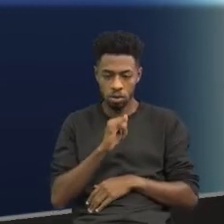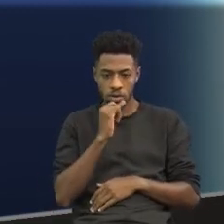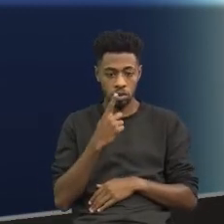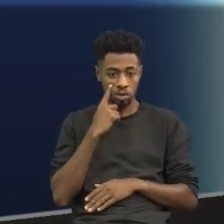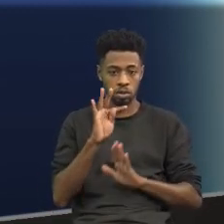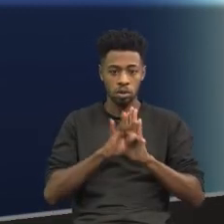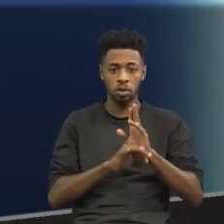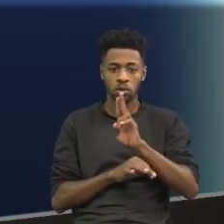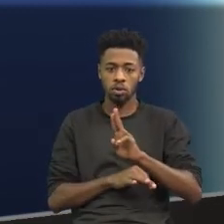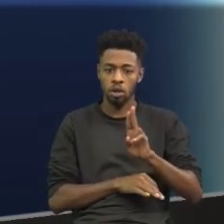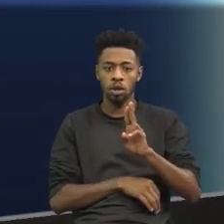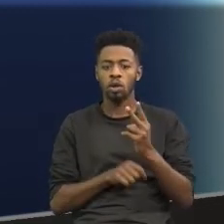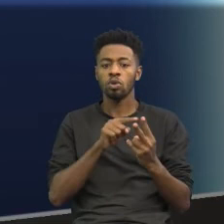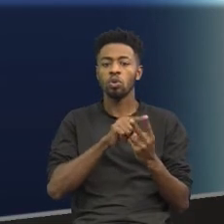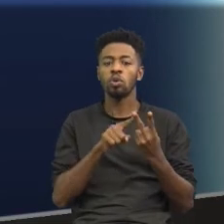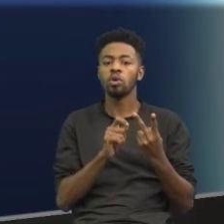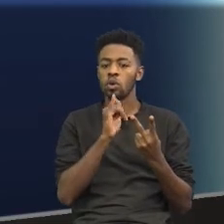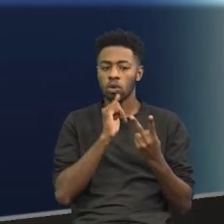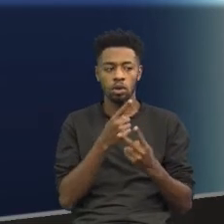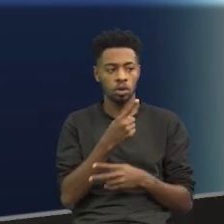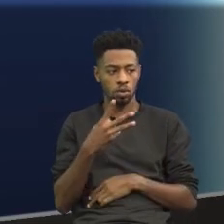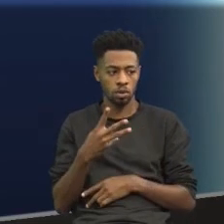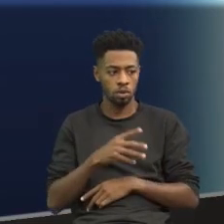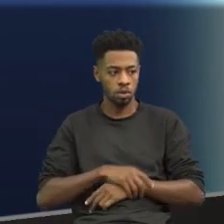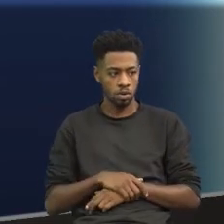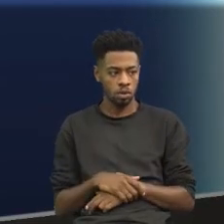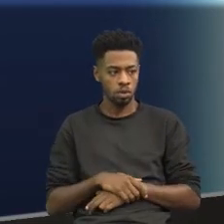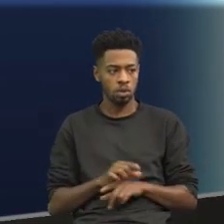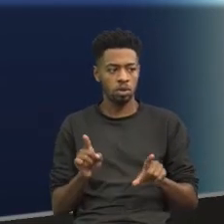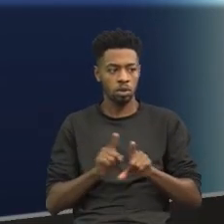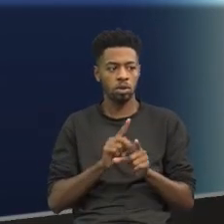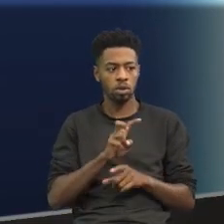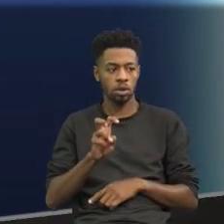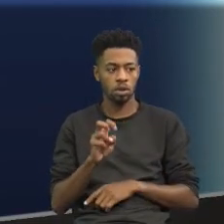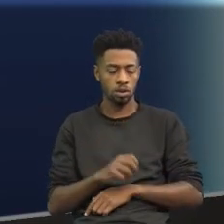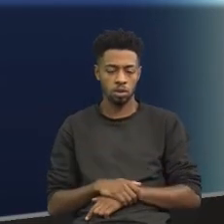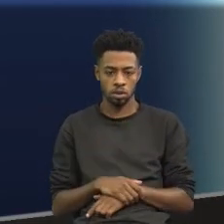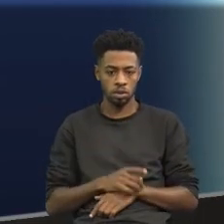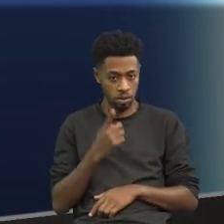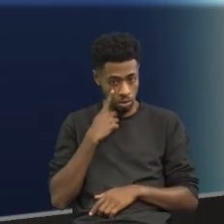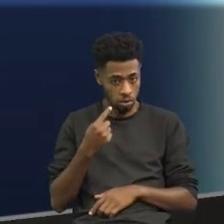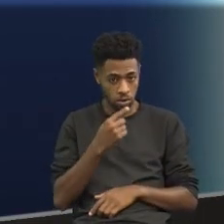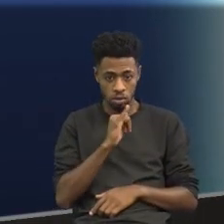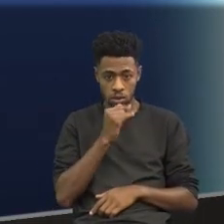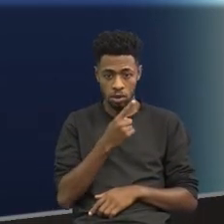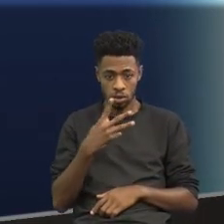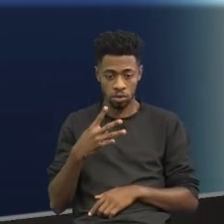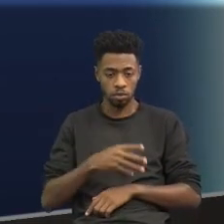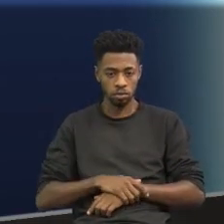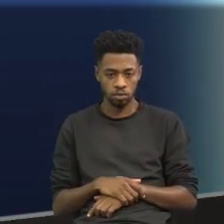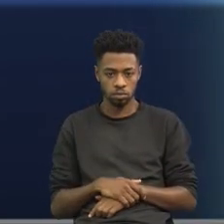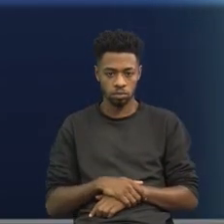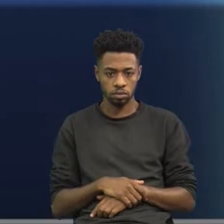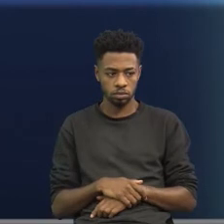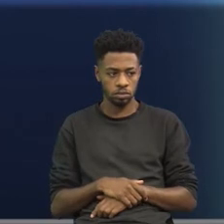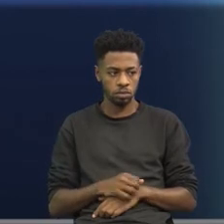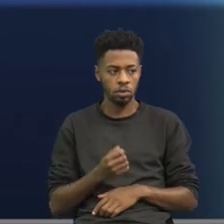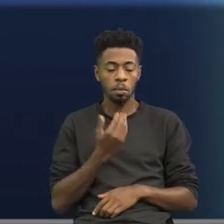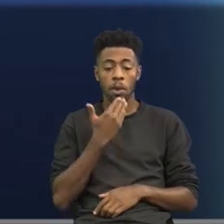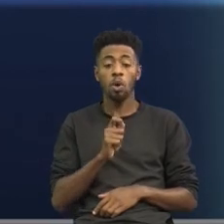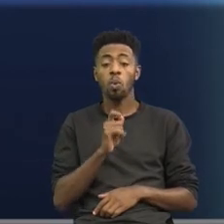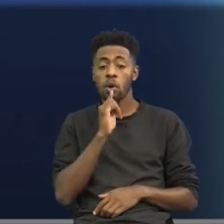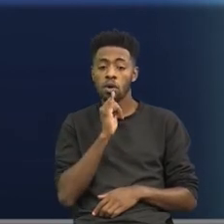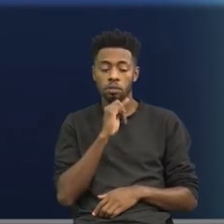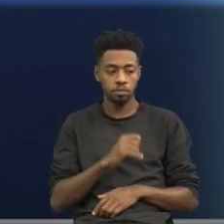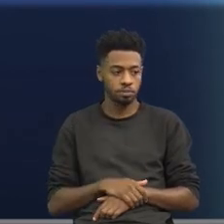texto serve para a gente para as duas questões. A 14 e a 15. Vamos dar uma olhadinha na 14? Na 14ª questão, ele pede